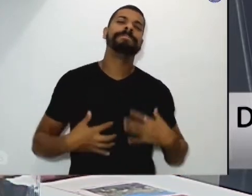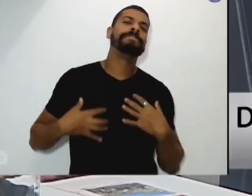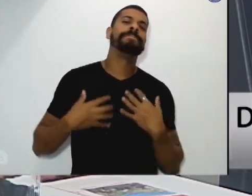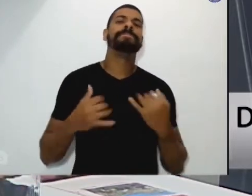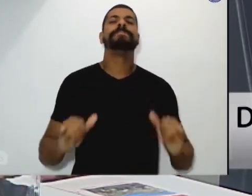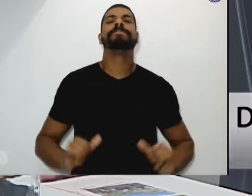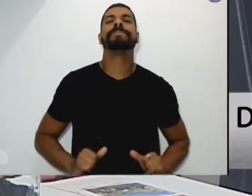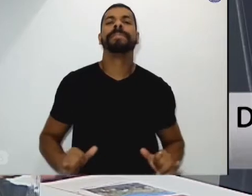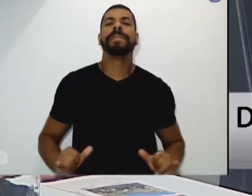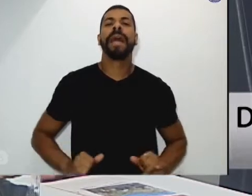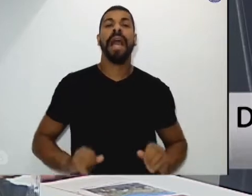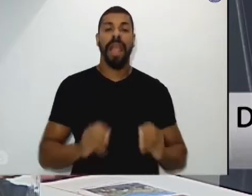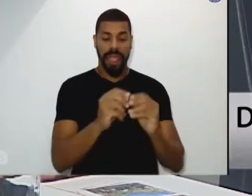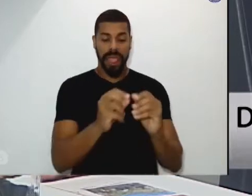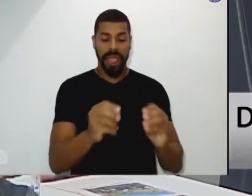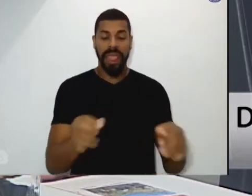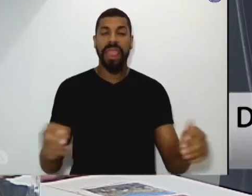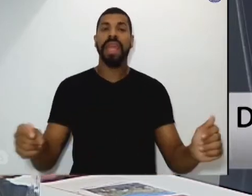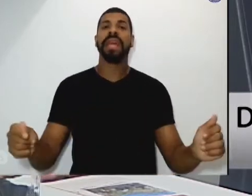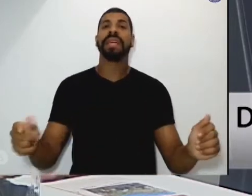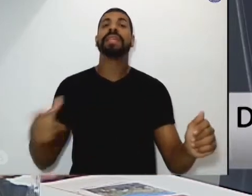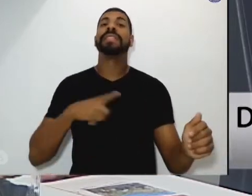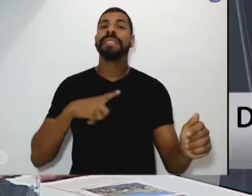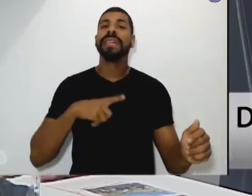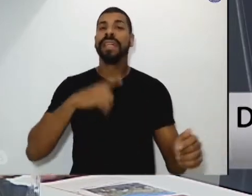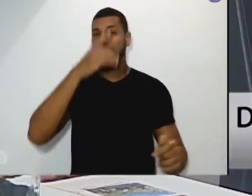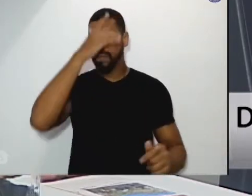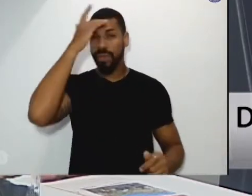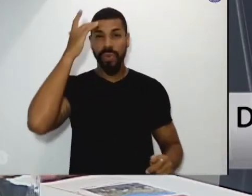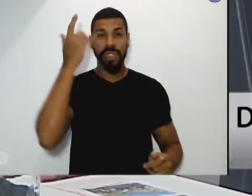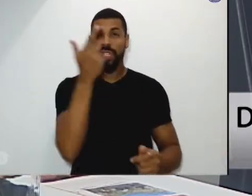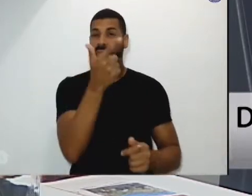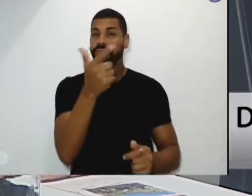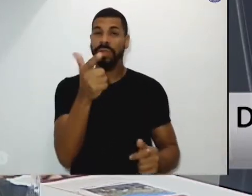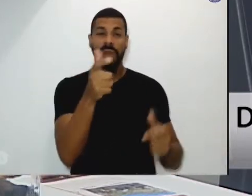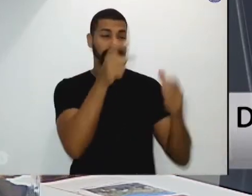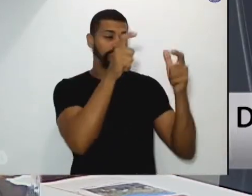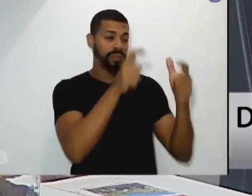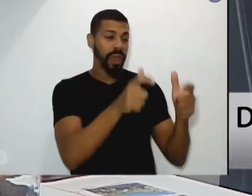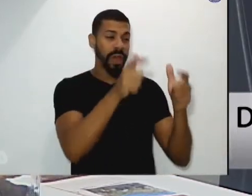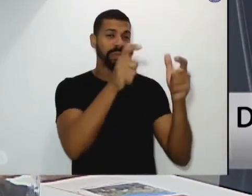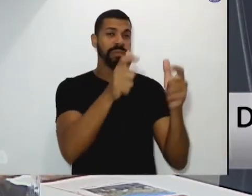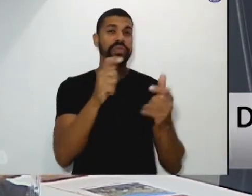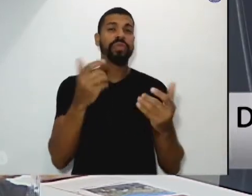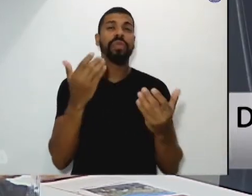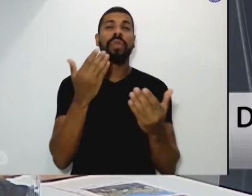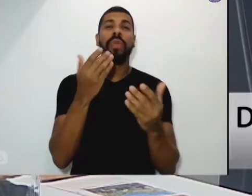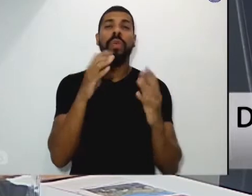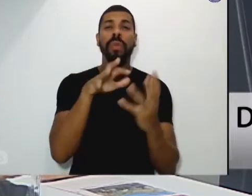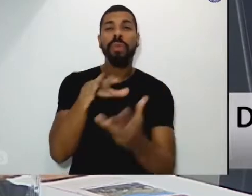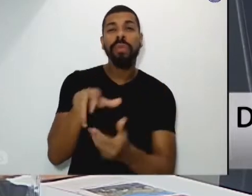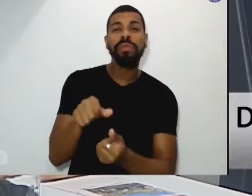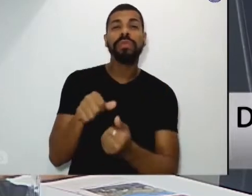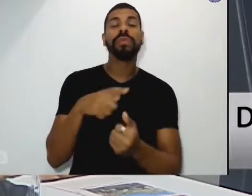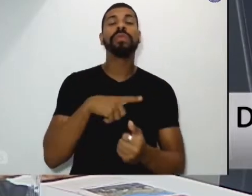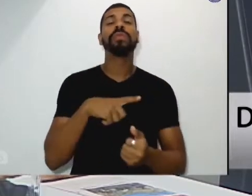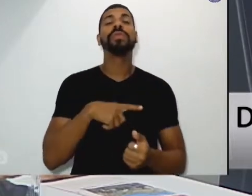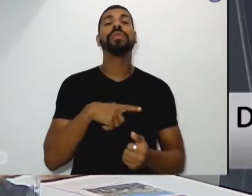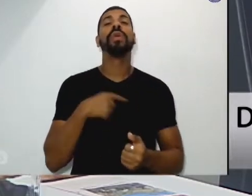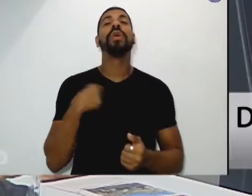que se unem aos gemidos dos abandonados do mundo, com um lamento que reclama de nós, outro